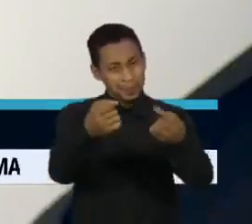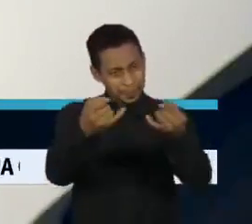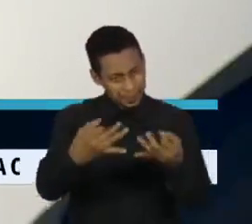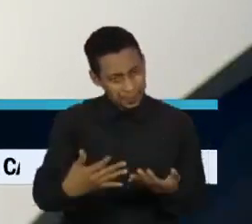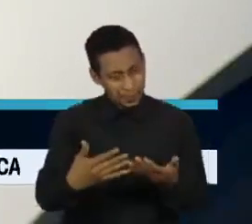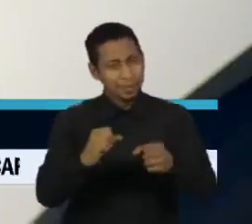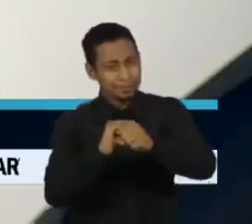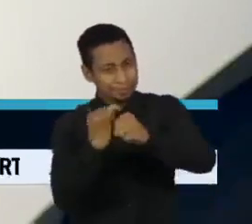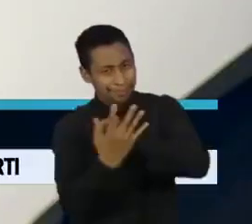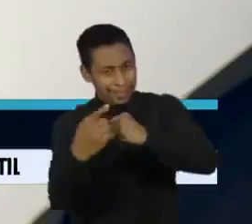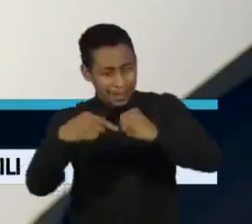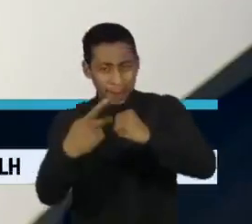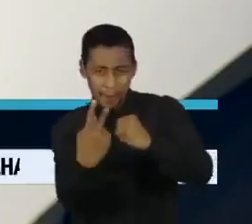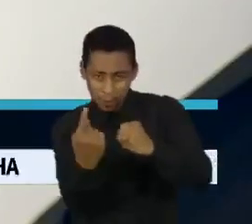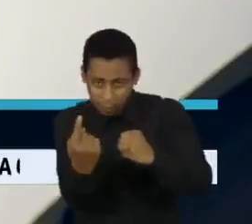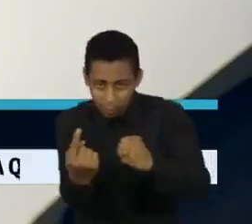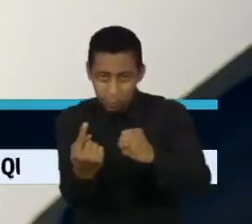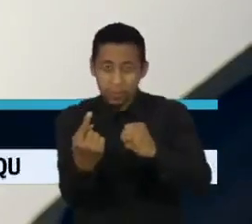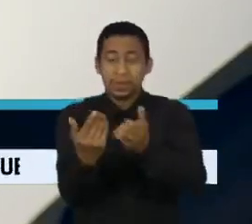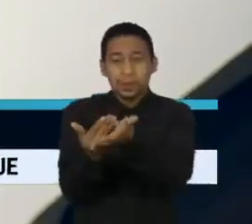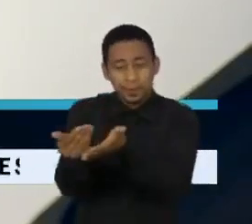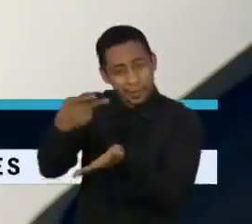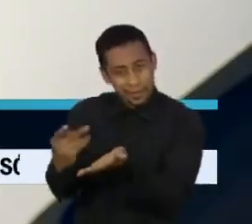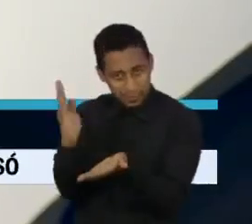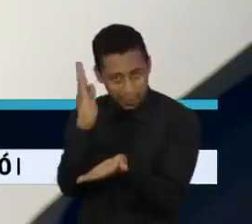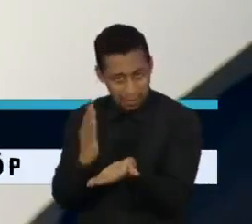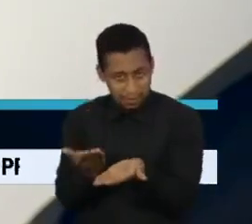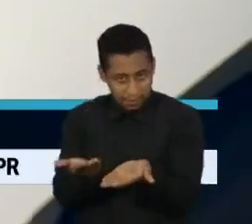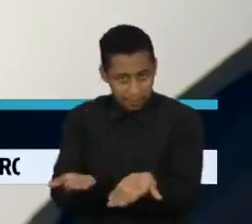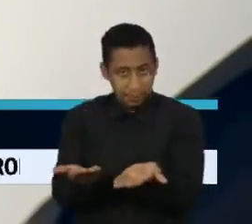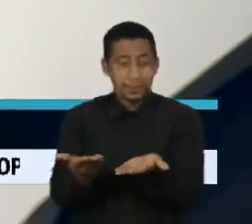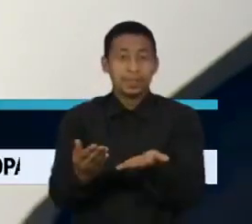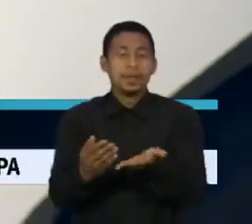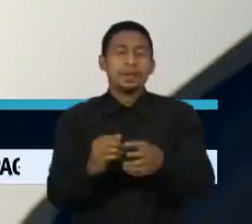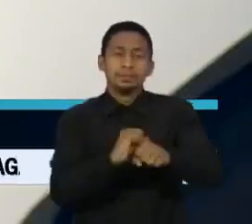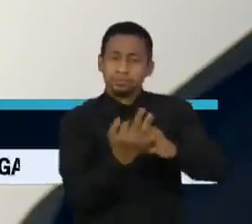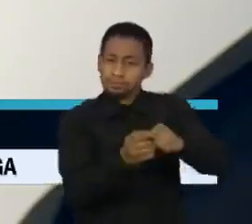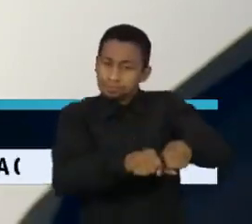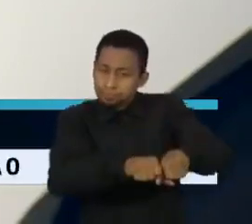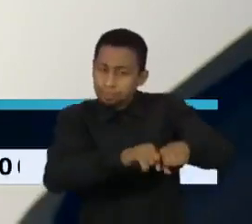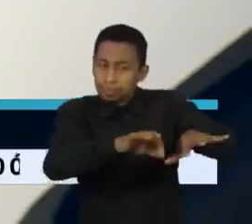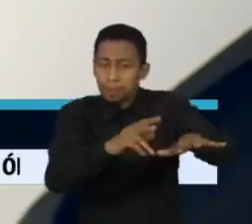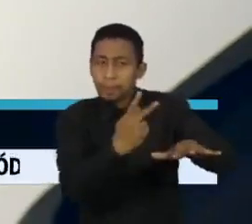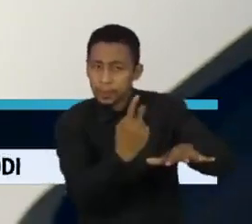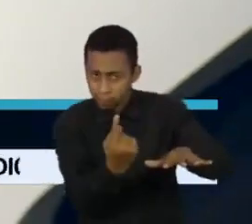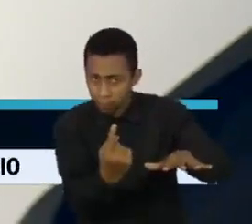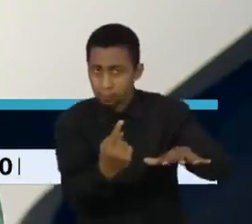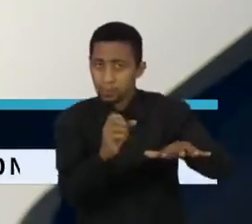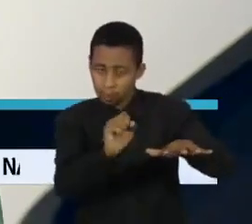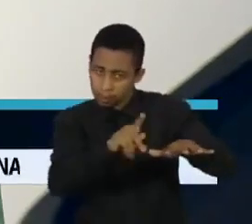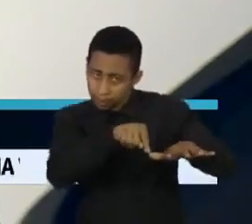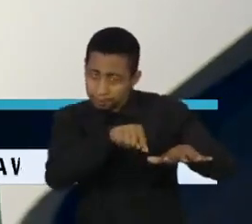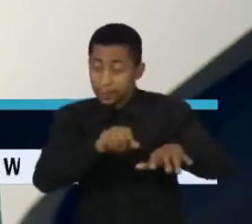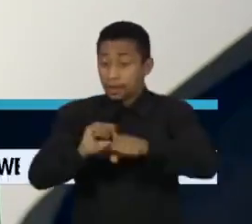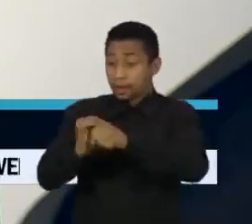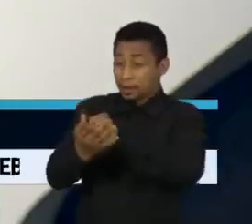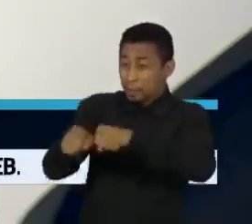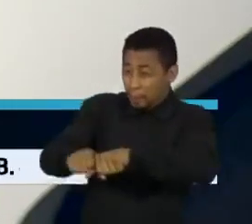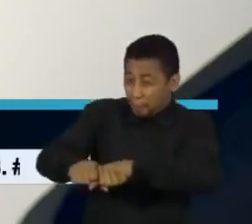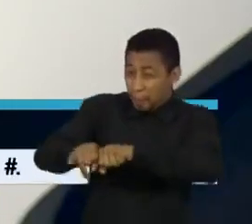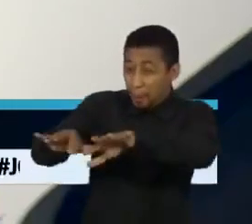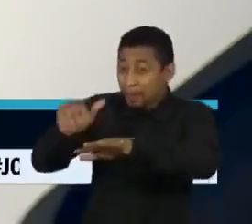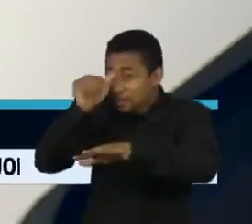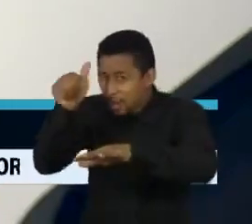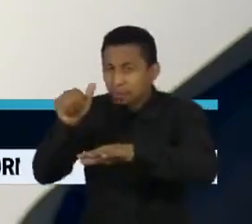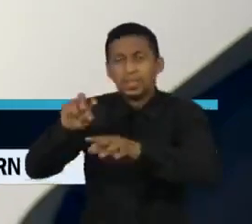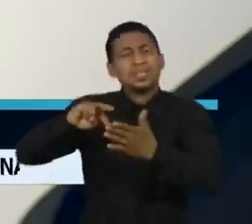gama, que é a P1, que é a variante que teve origem aqui no Brasil. Com o avanço da Delta, significa que colocaram as duas para brigar, como falavam